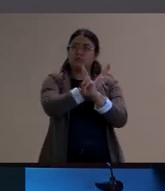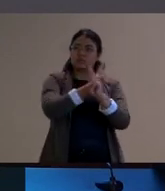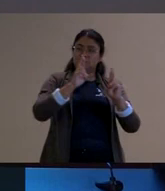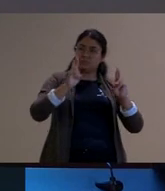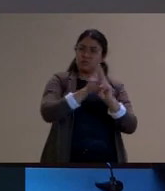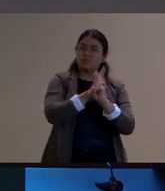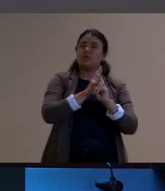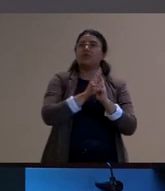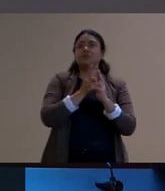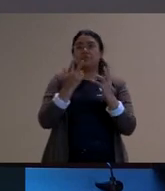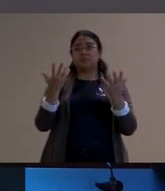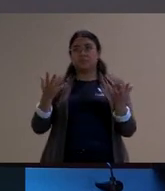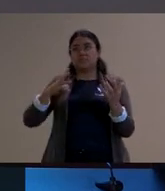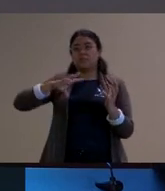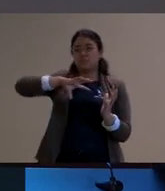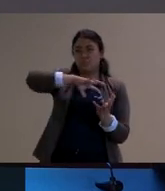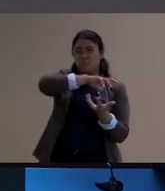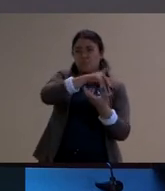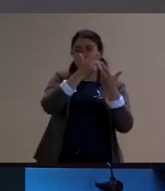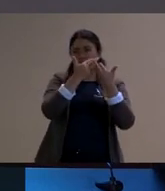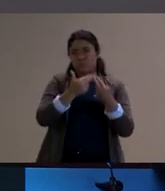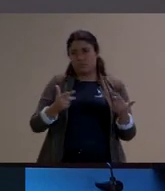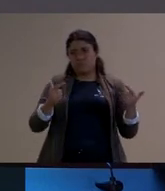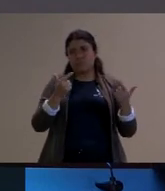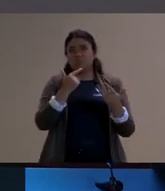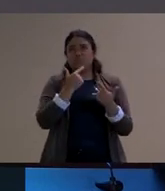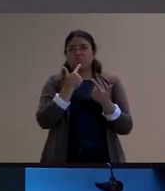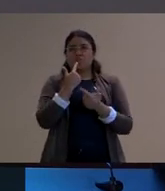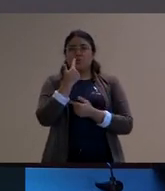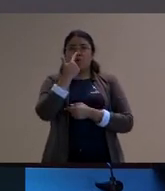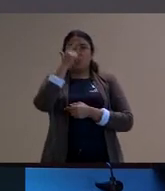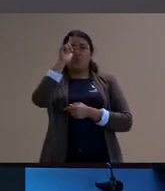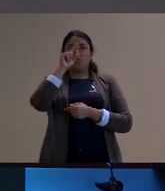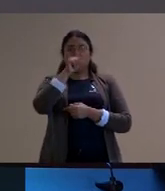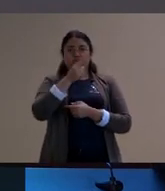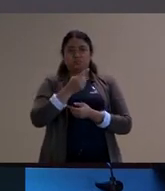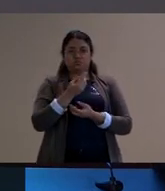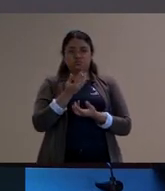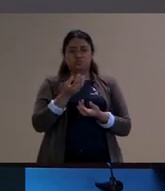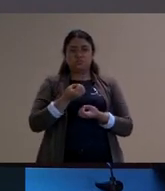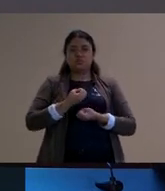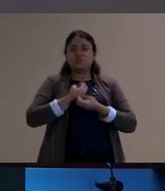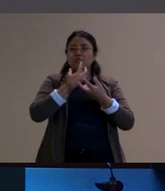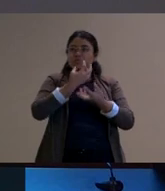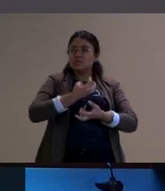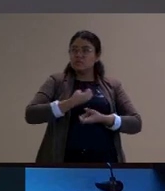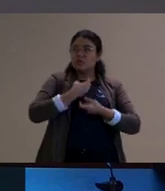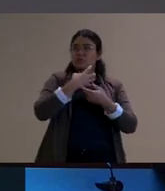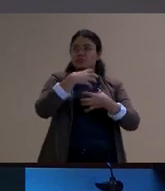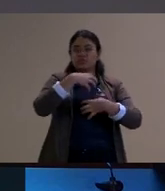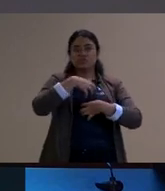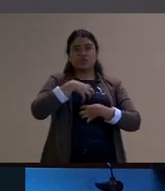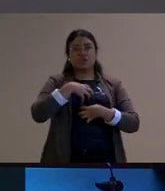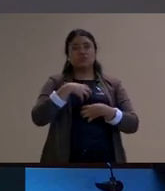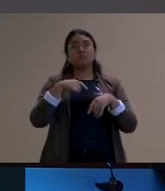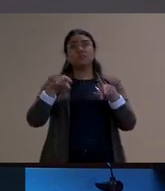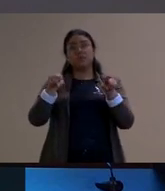com o mundo então uma outra produção de subjetividade ao mesmo tempo ele